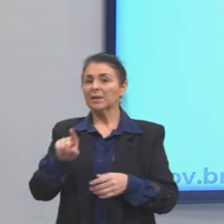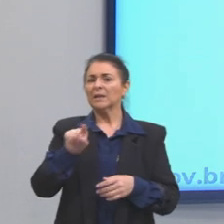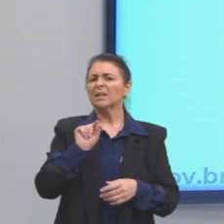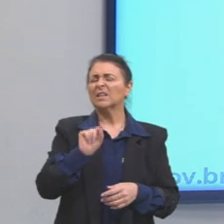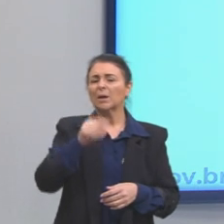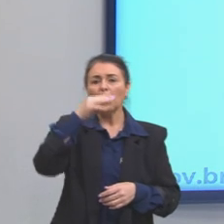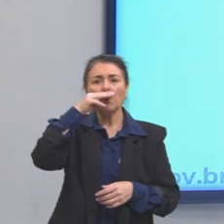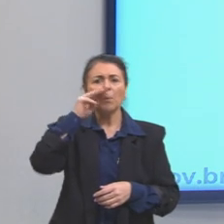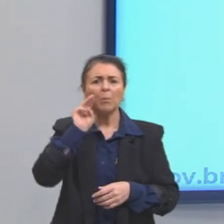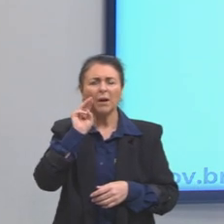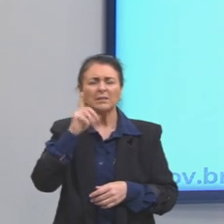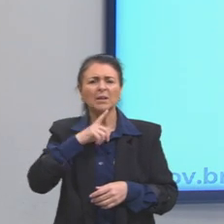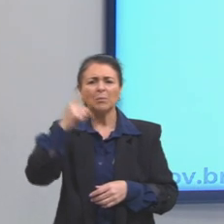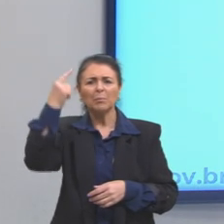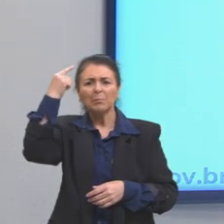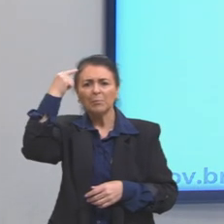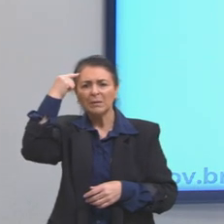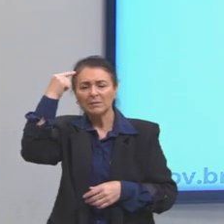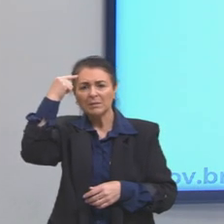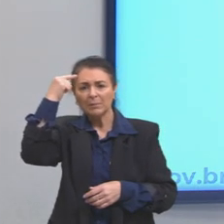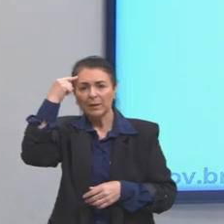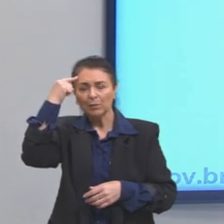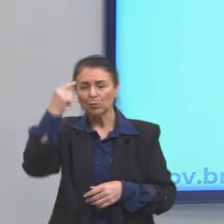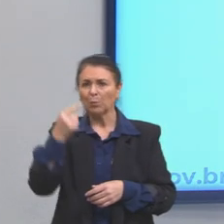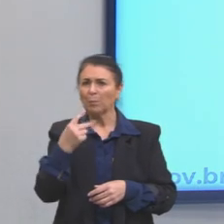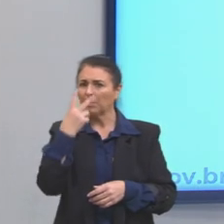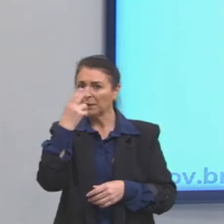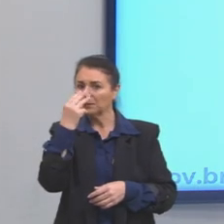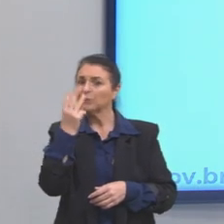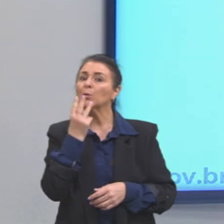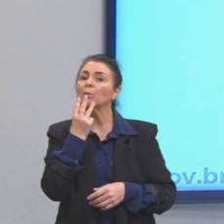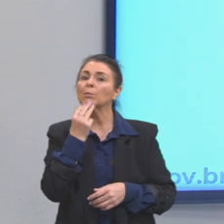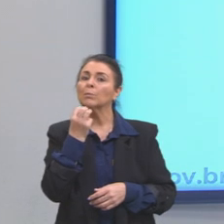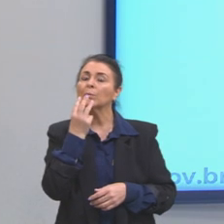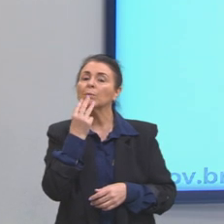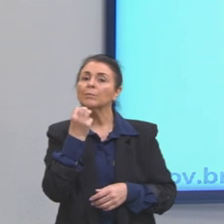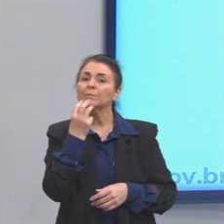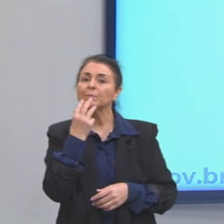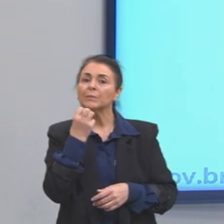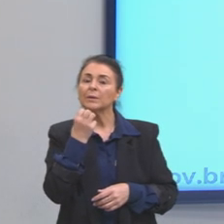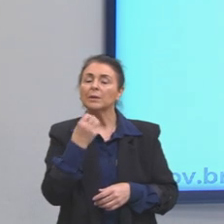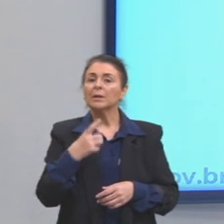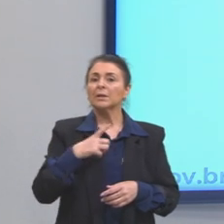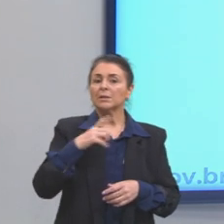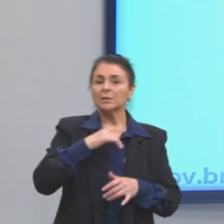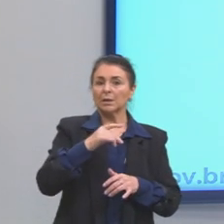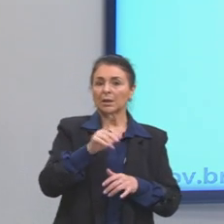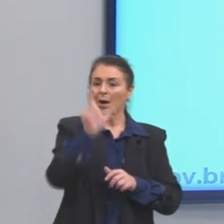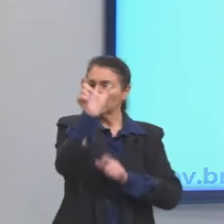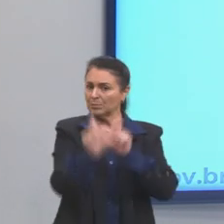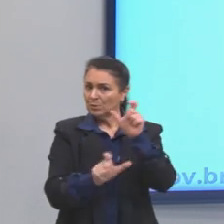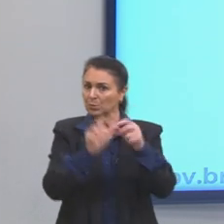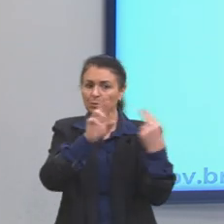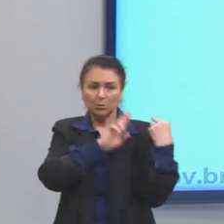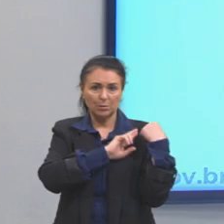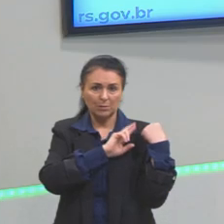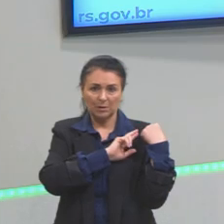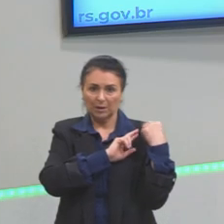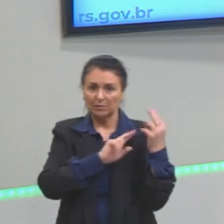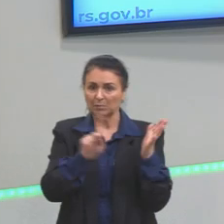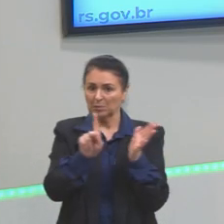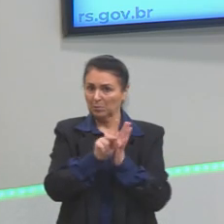pensamento semelhante, na mesma linha do Max Weber, em que os sujeitos são atores das ações sociais,